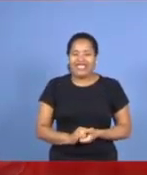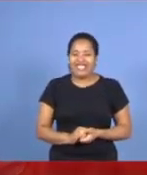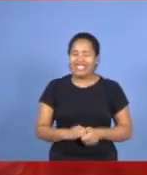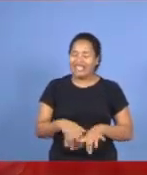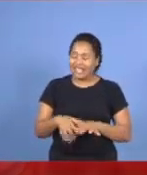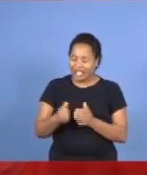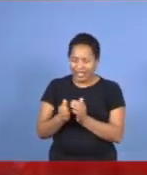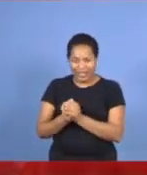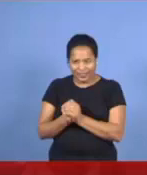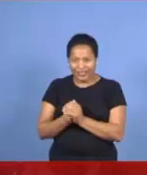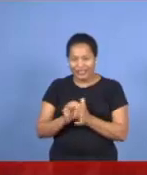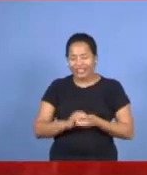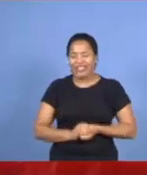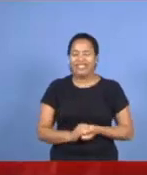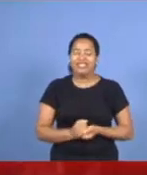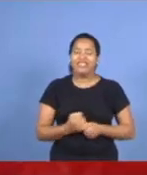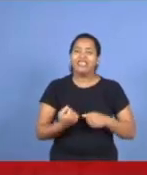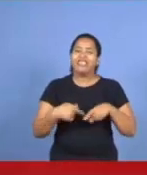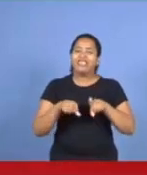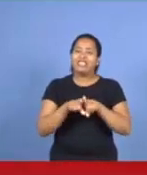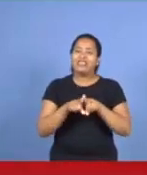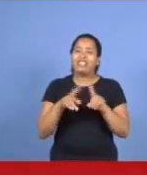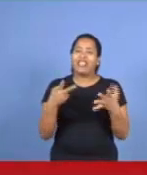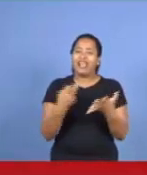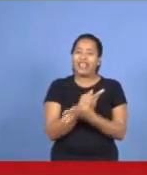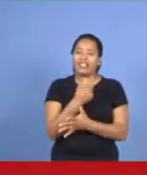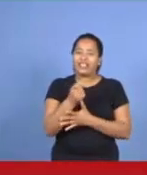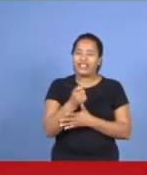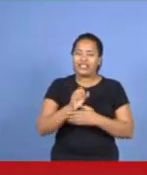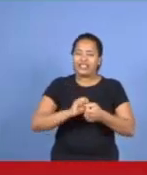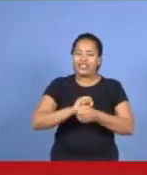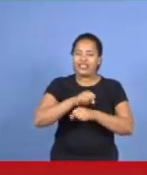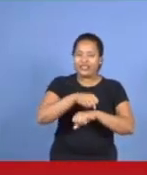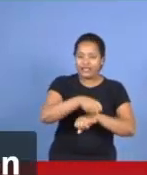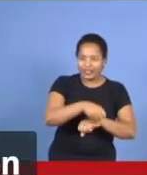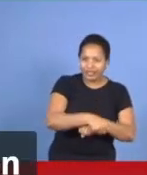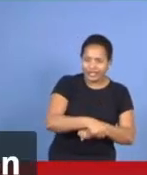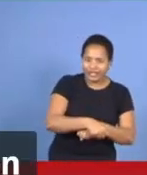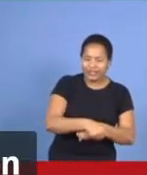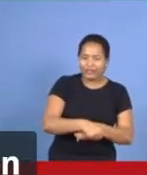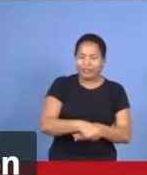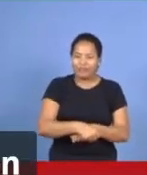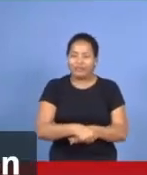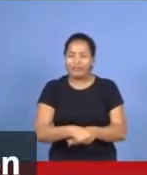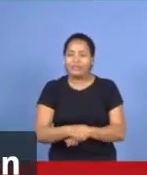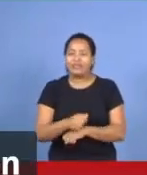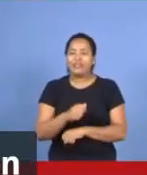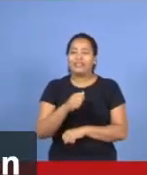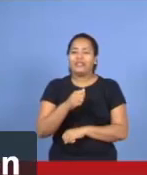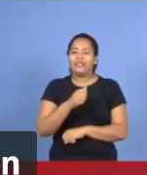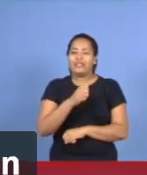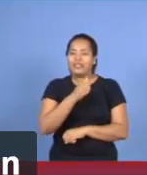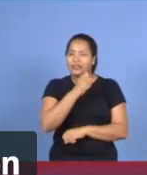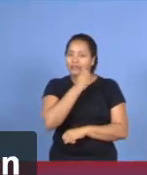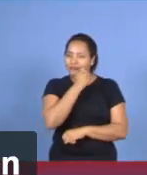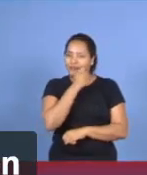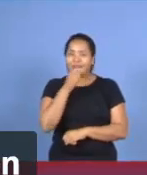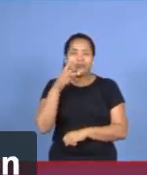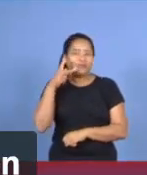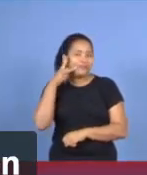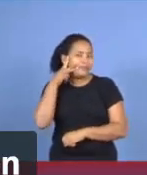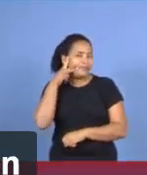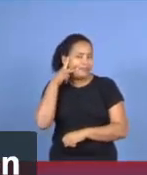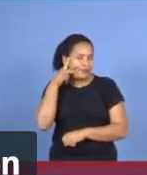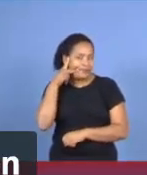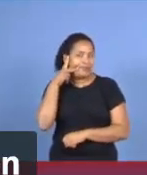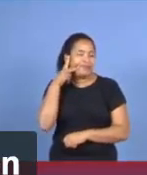Amém. Foi realizado também um seminário, na cidade de Macapá, no estado do Amapá, no norte do país, né? Com